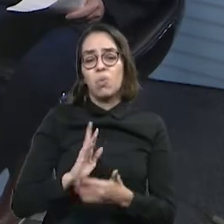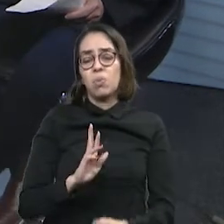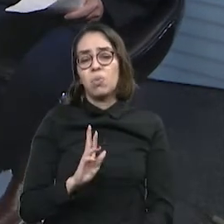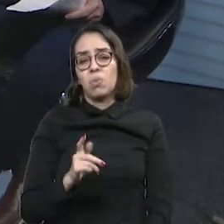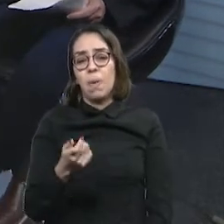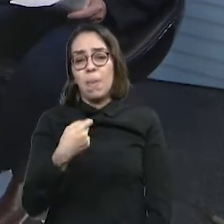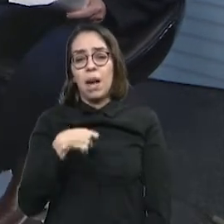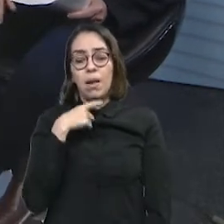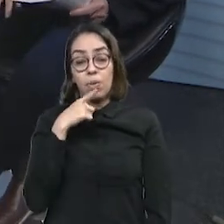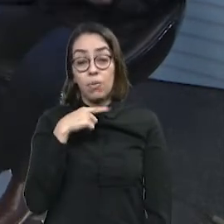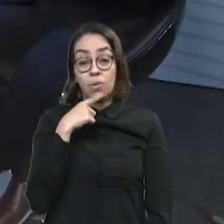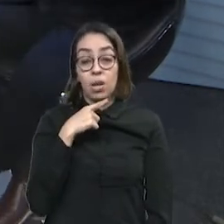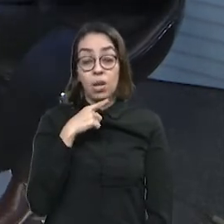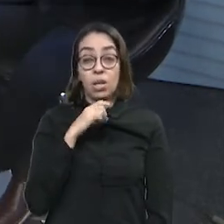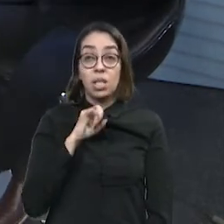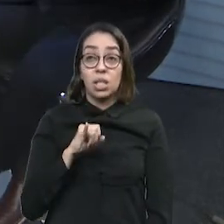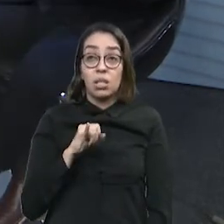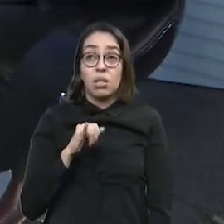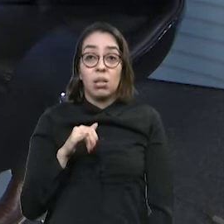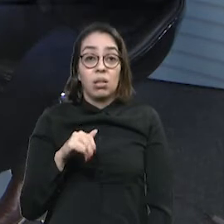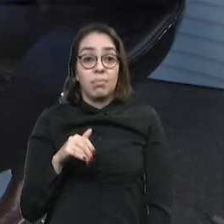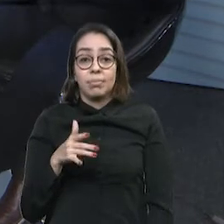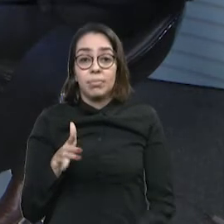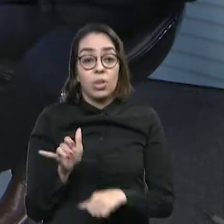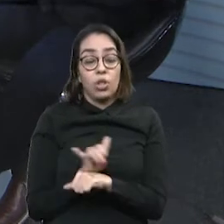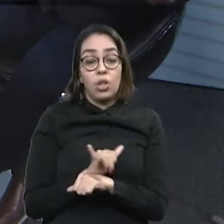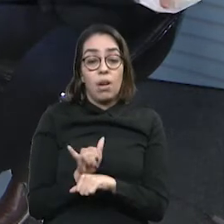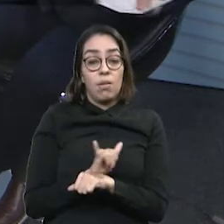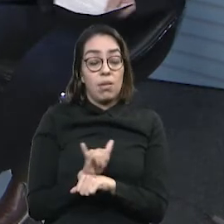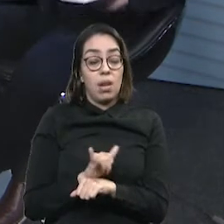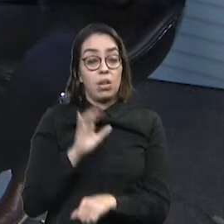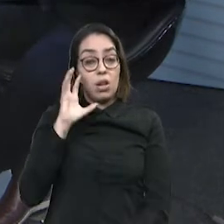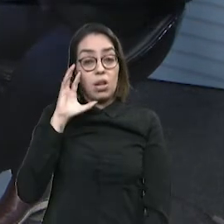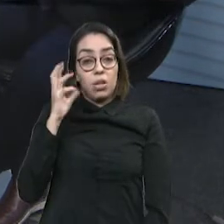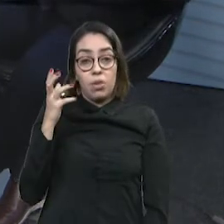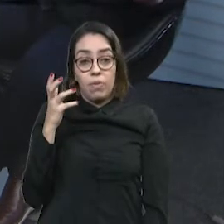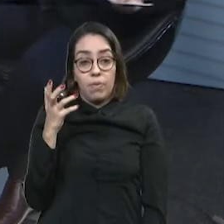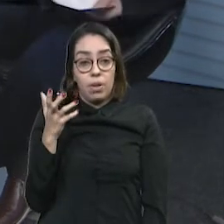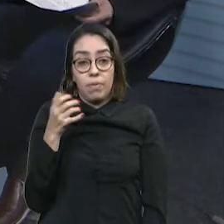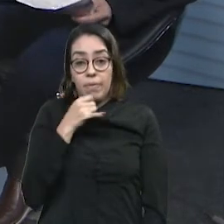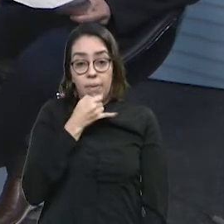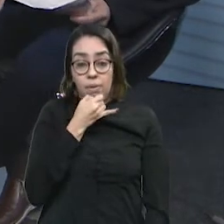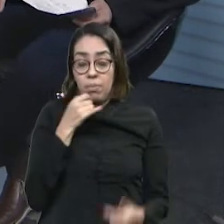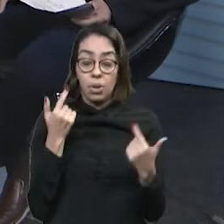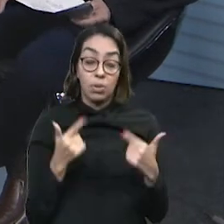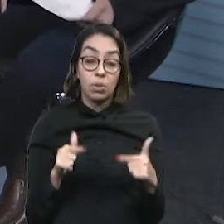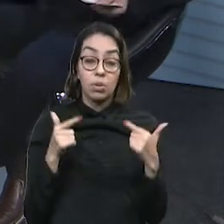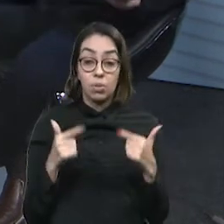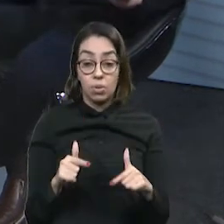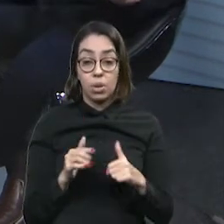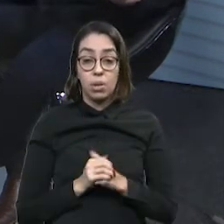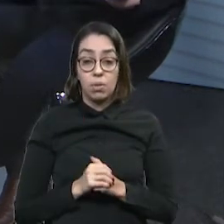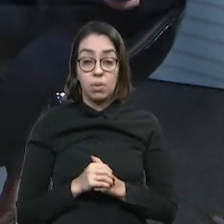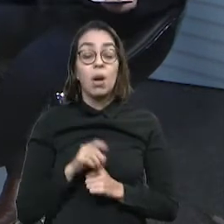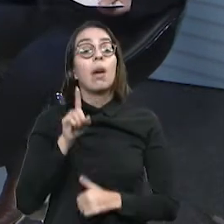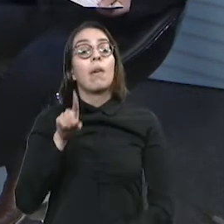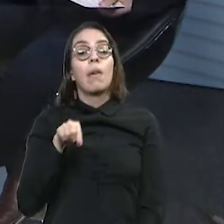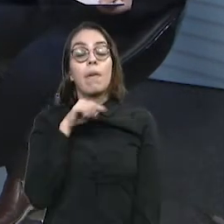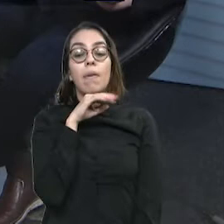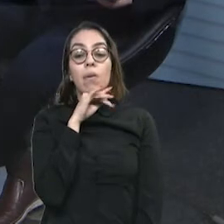mais vai aumentar a sonegação, né? Não tem saída porque as pessoas vão buscar o caminho nacional aí, infelizmente. Infelizmente. É ruim, mas é a